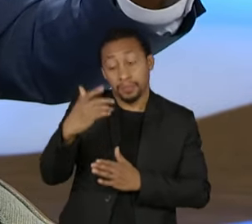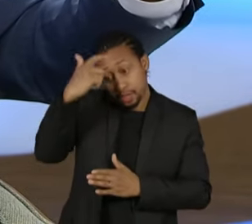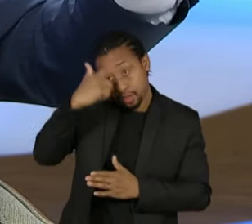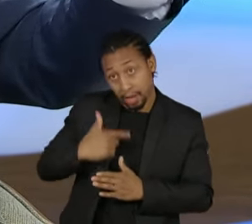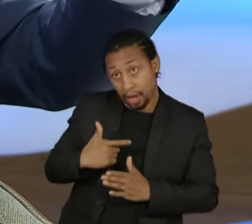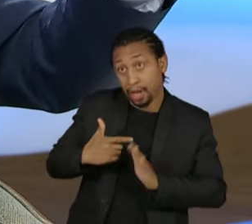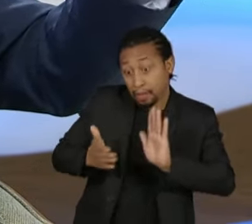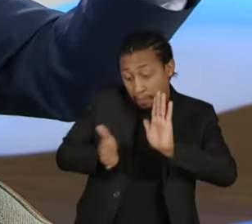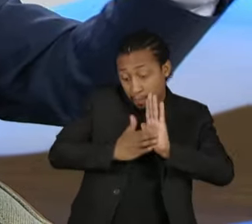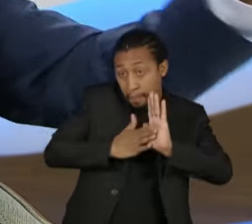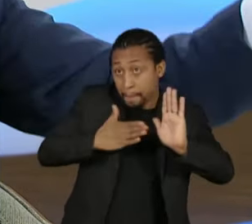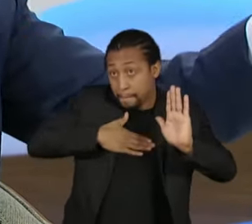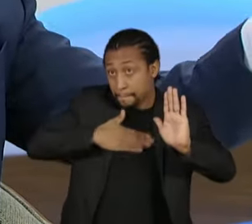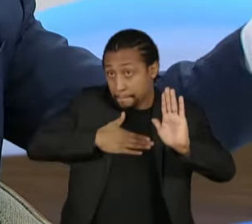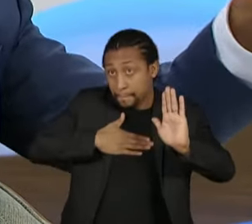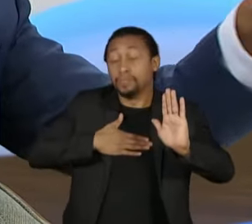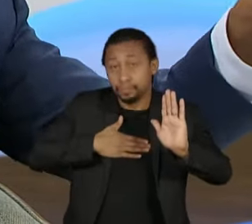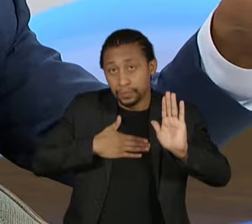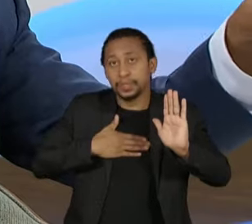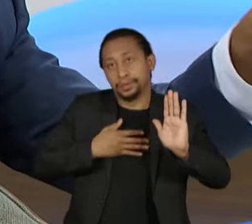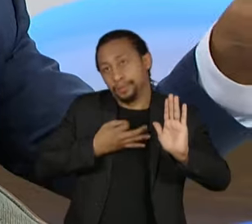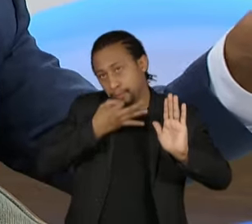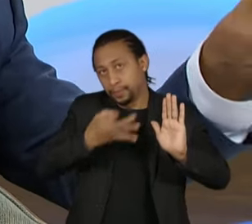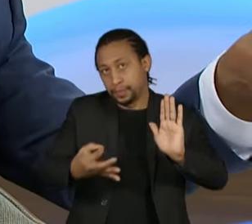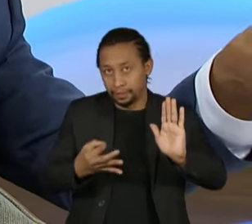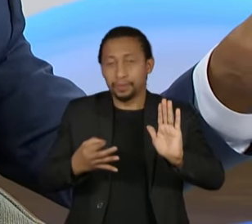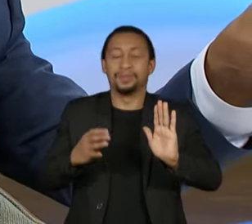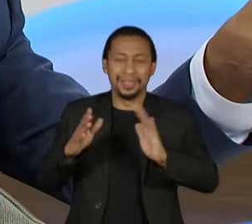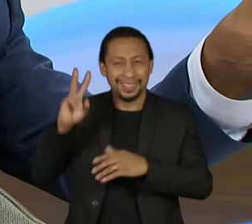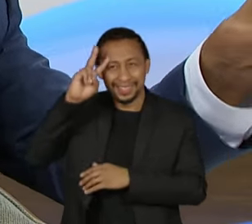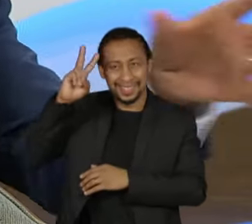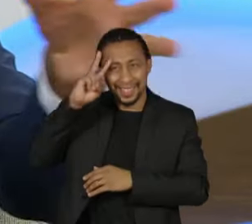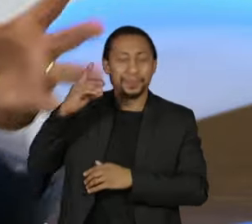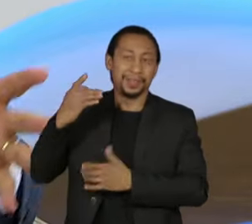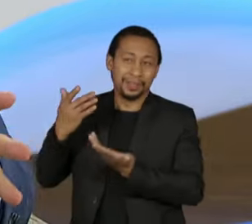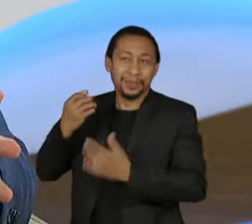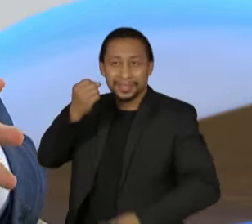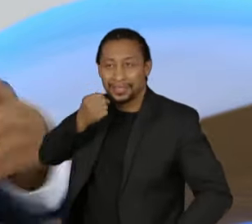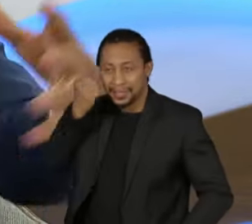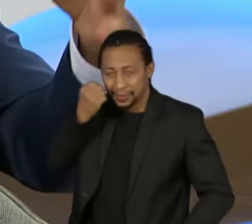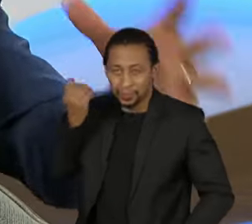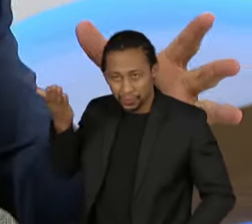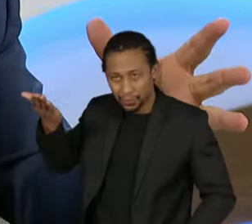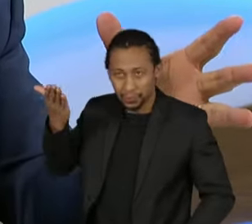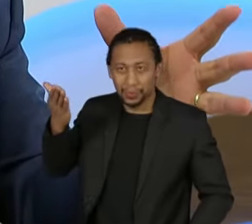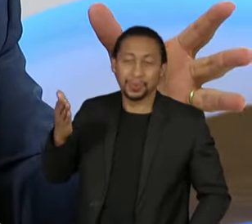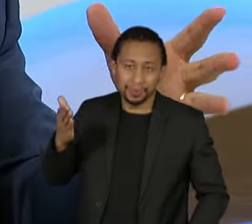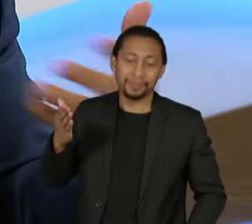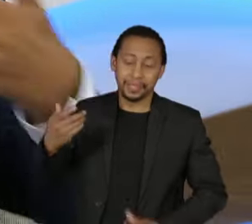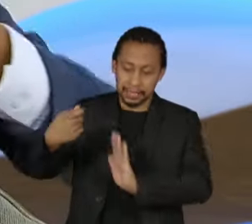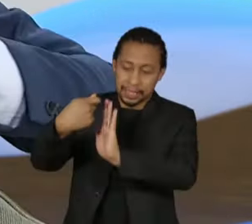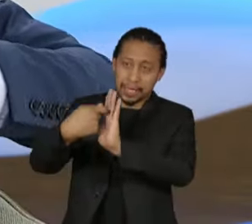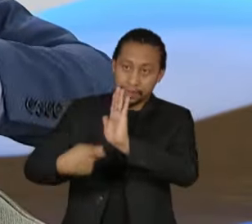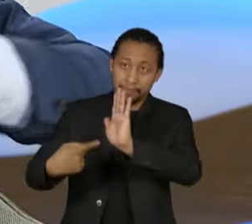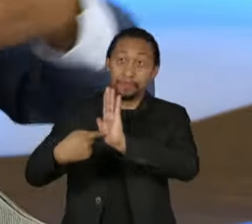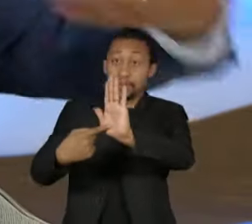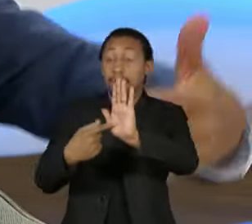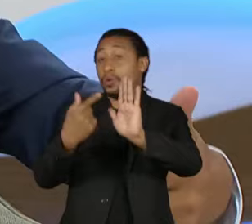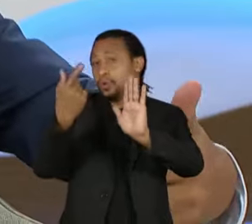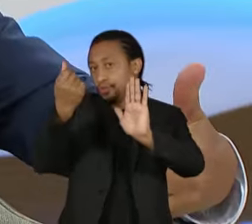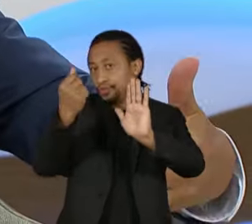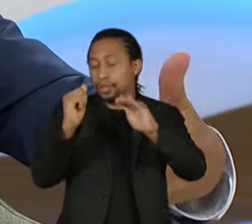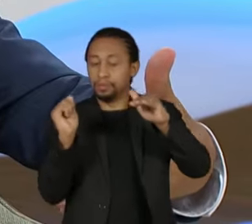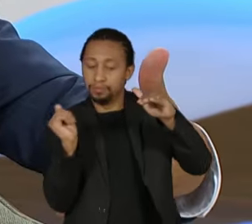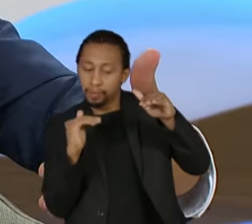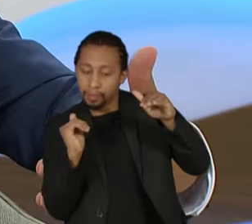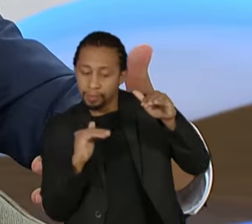projeto que o senador Jean Paul, que foi o relator, tinha como referência do fundo de estabilização, que nós,